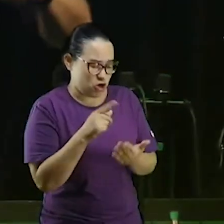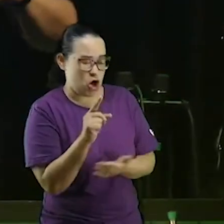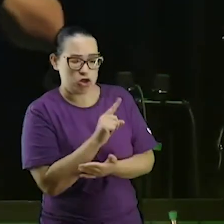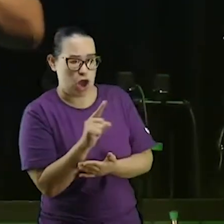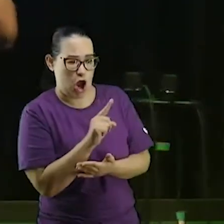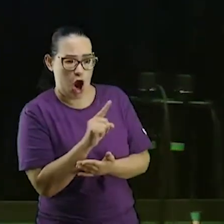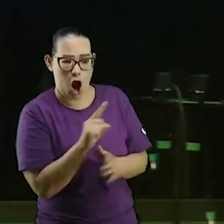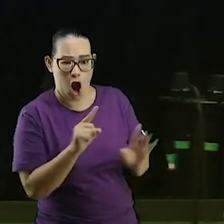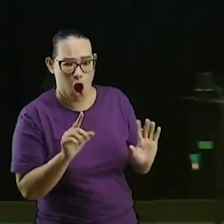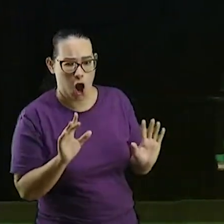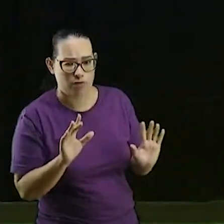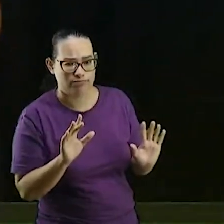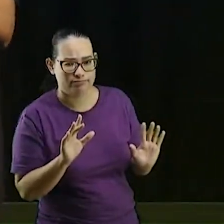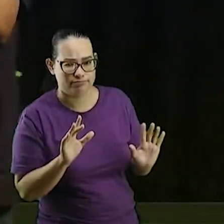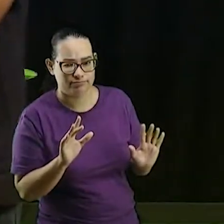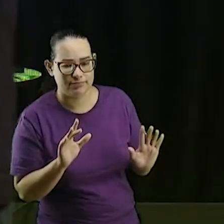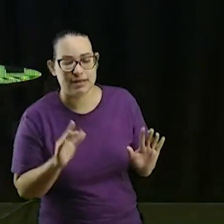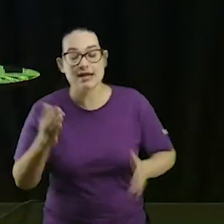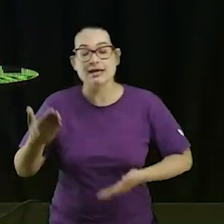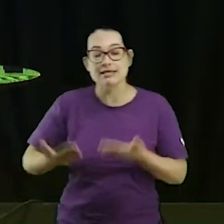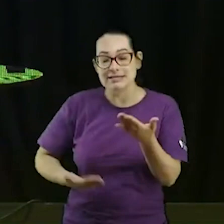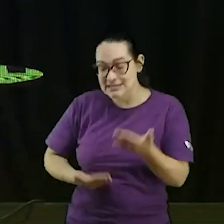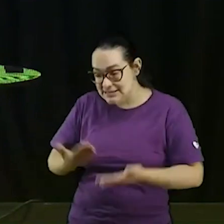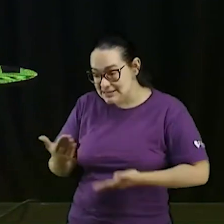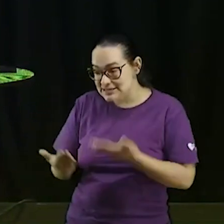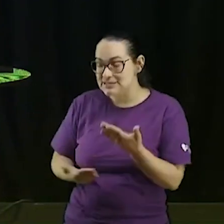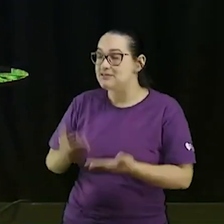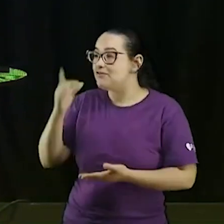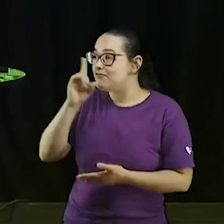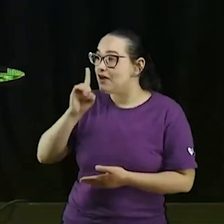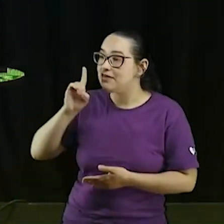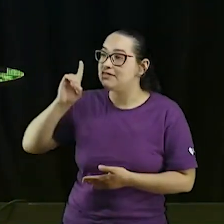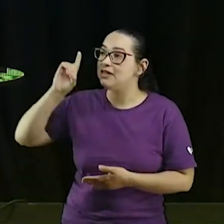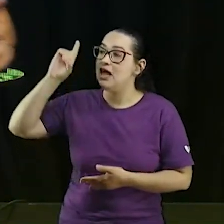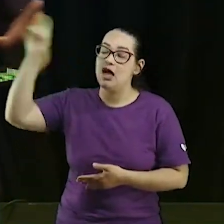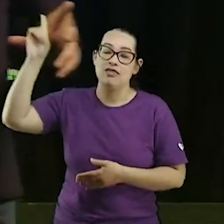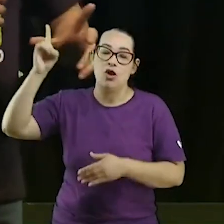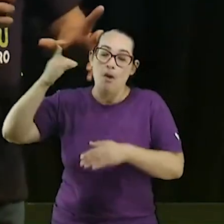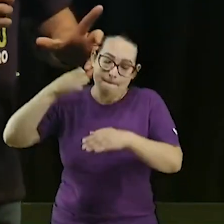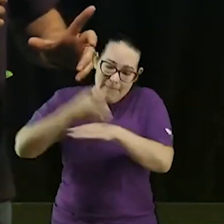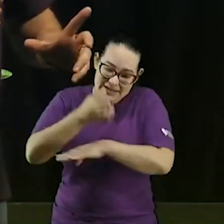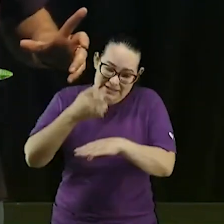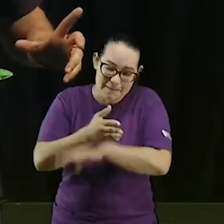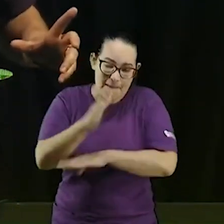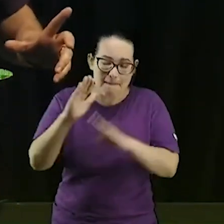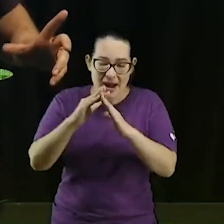sirva a Deus mas não vai querer entrar agora para participar de uma célula